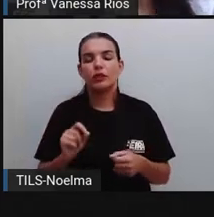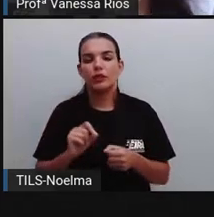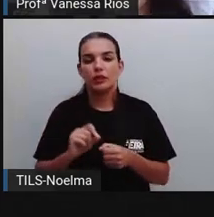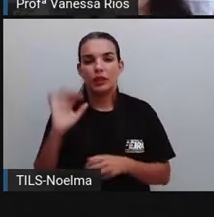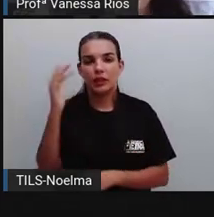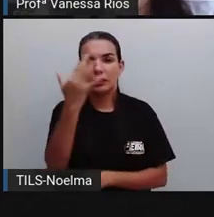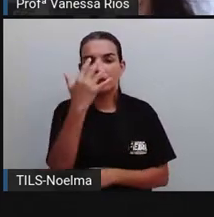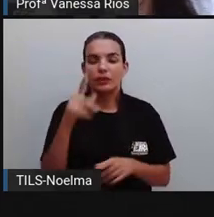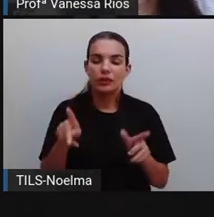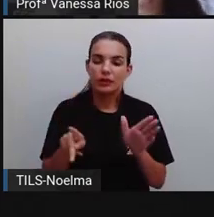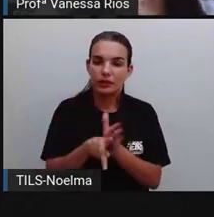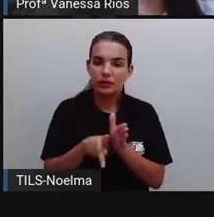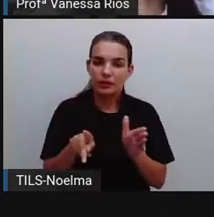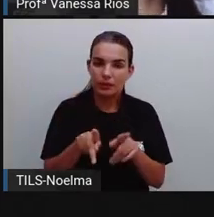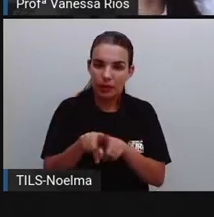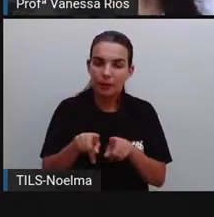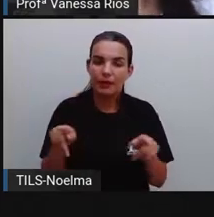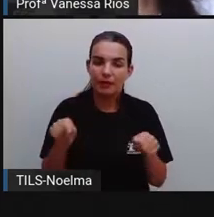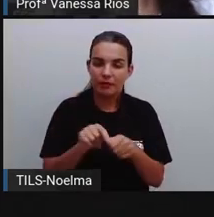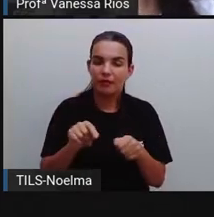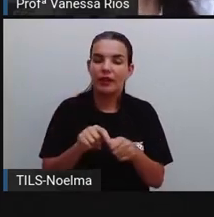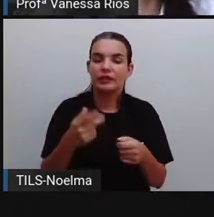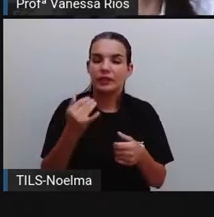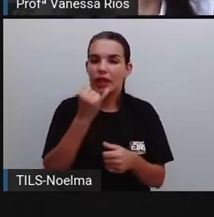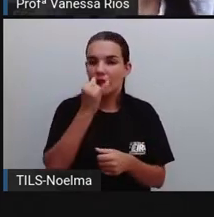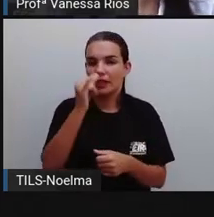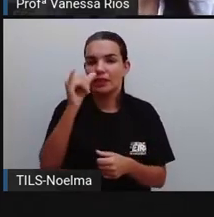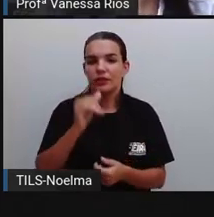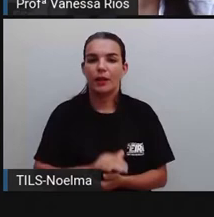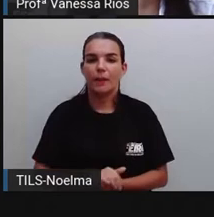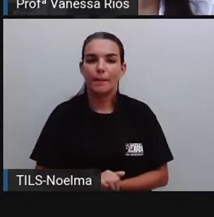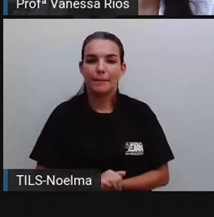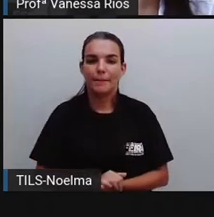produz também a energia que precisamos utilizar.